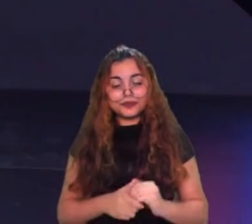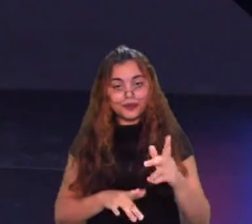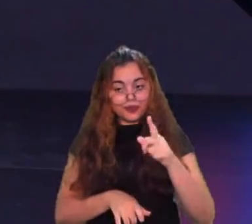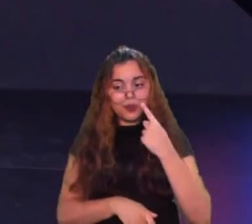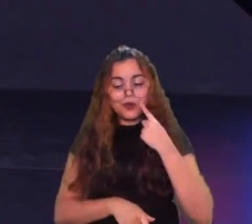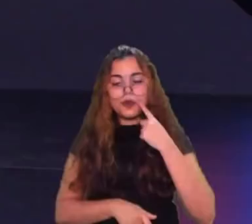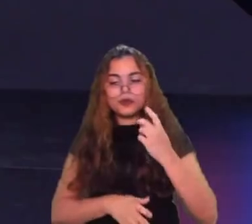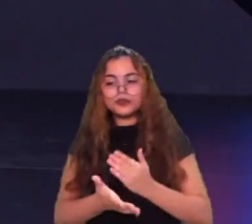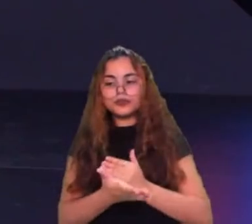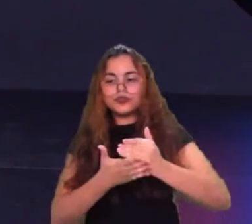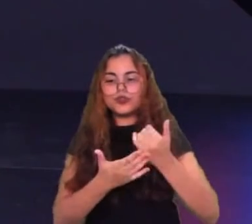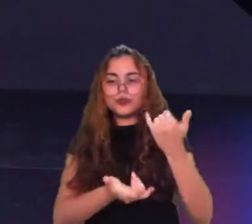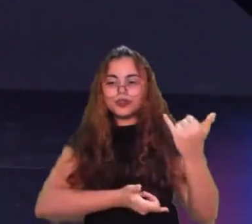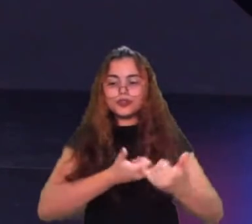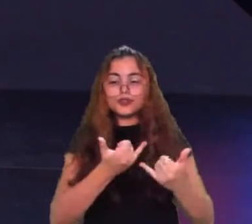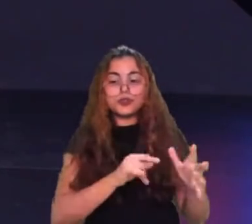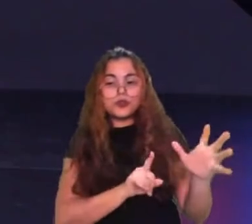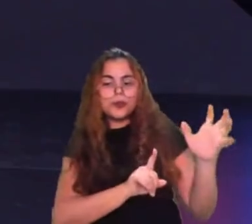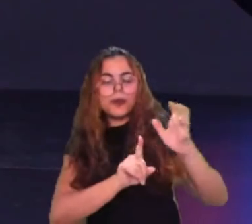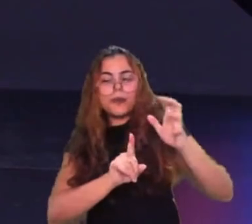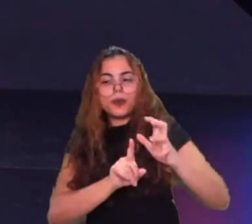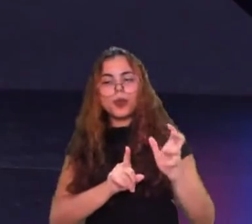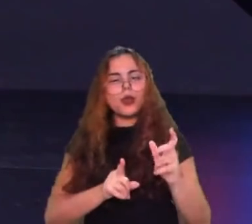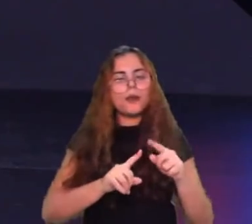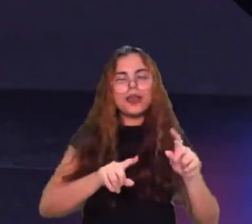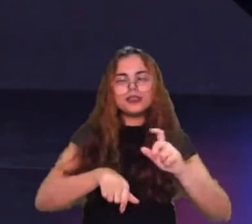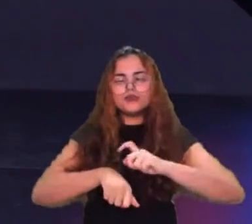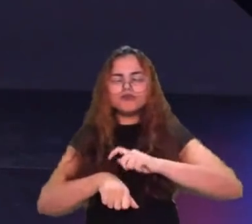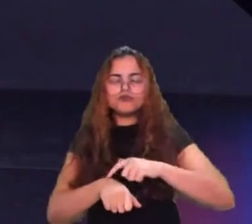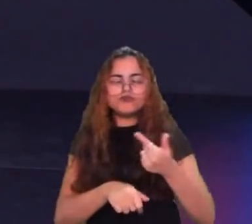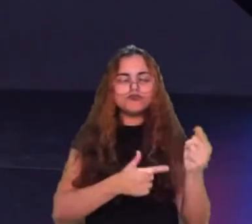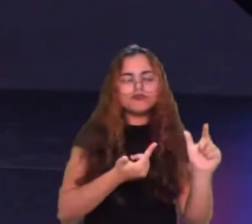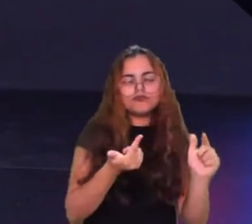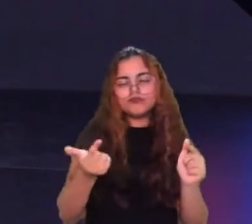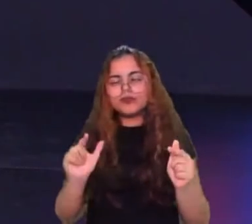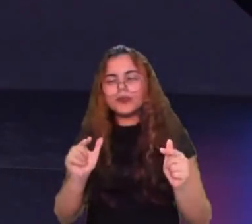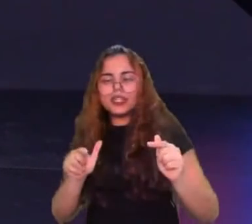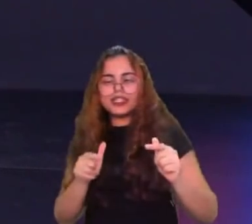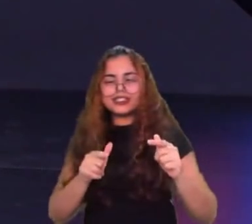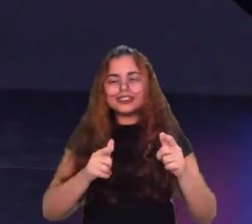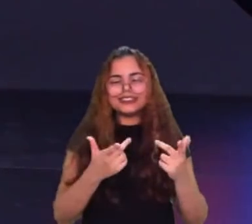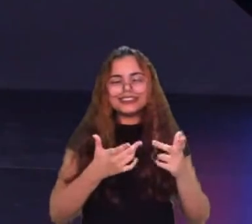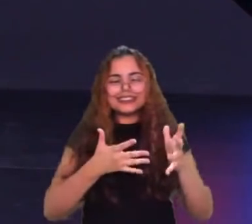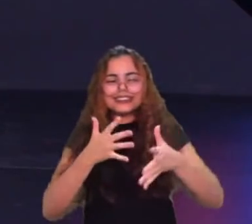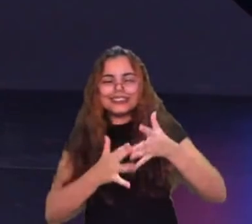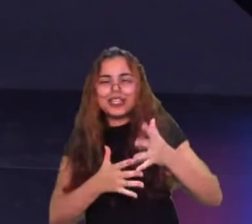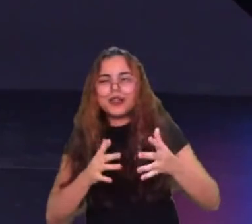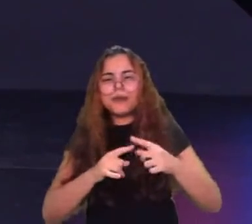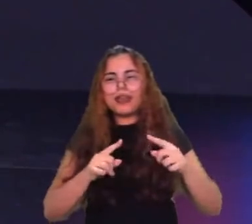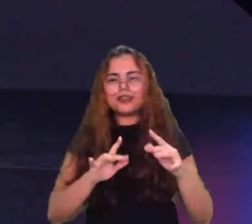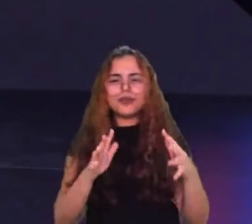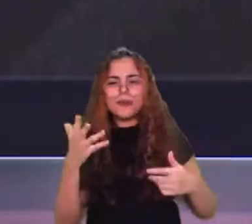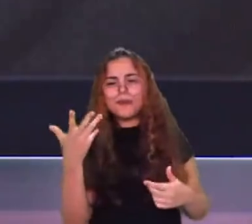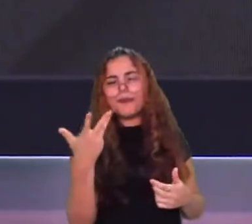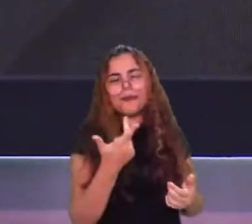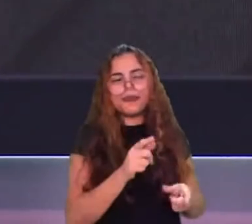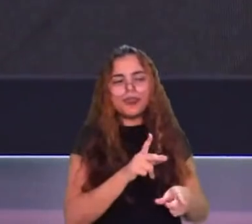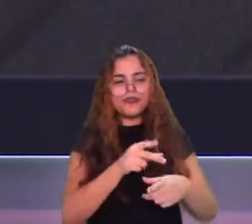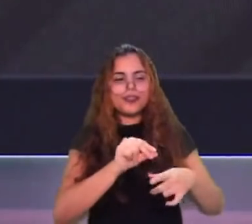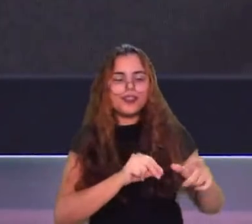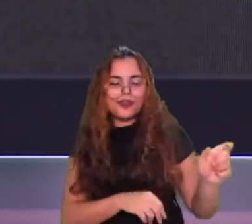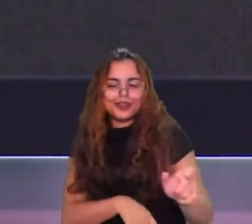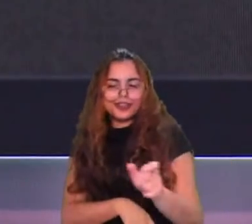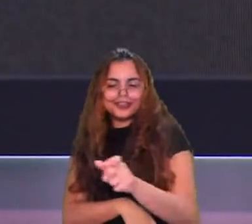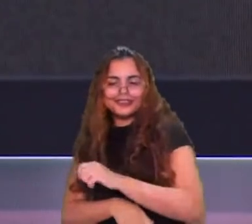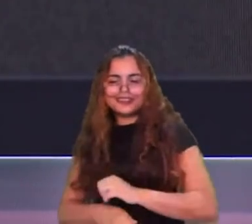pressão. Em alguns momentos, outros cometeram certos deslizes, mas mesmo assim, uma bela vitória da molecada, hein? Marinho, a gente falou ontem que sonhar é de graça, né?